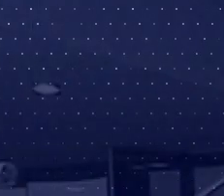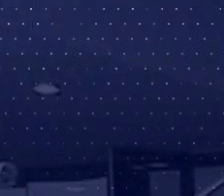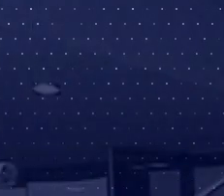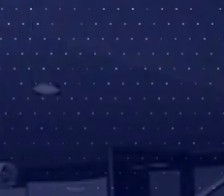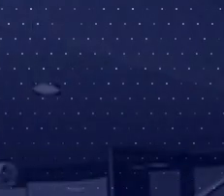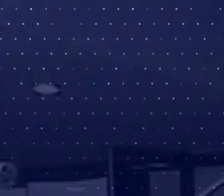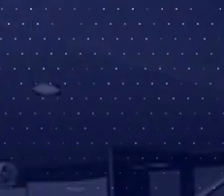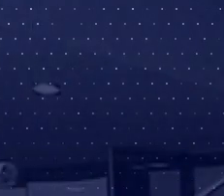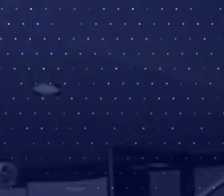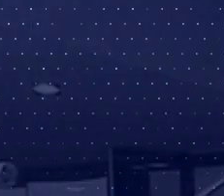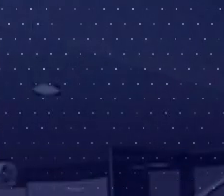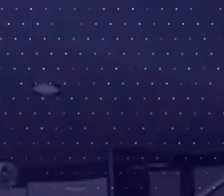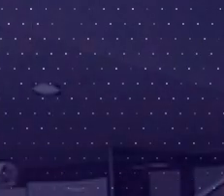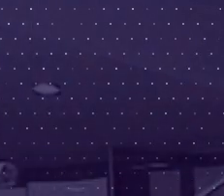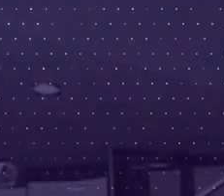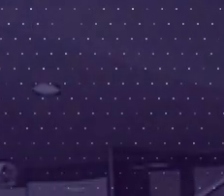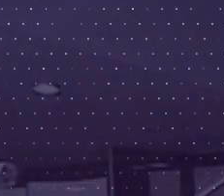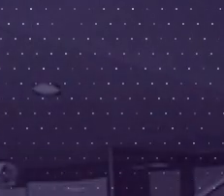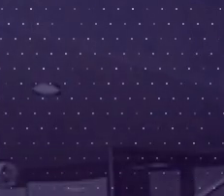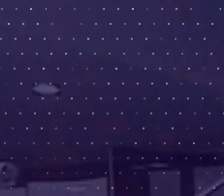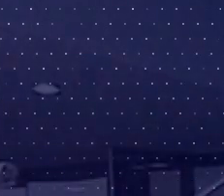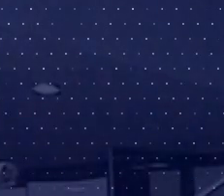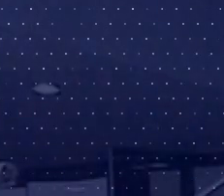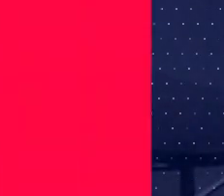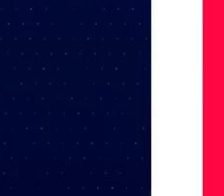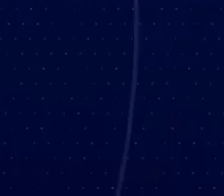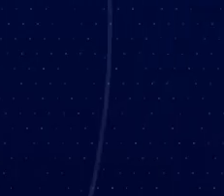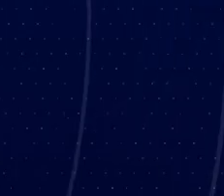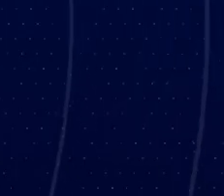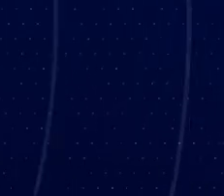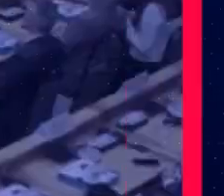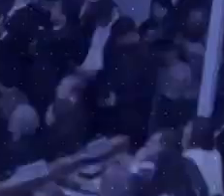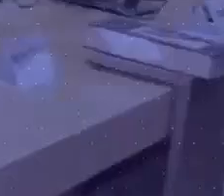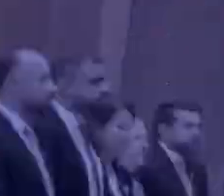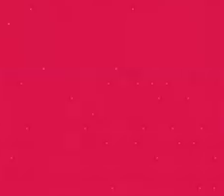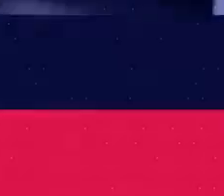redes sociais. Eu fico por aqui, até o próximo Assembleia em um Minuto.